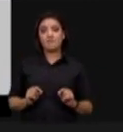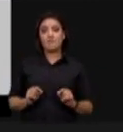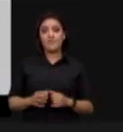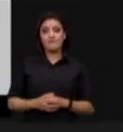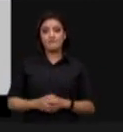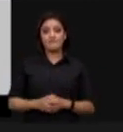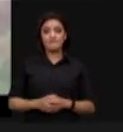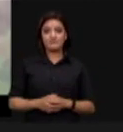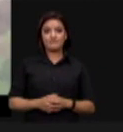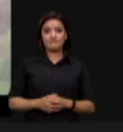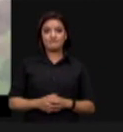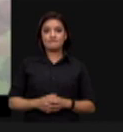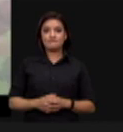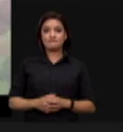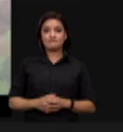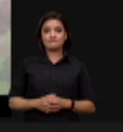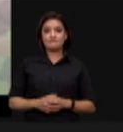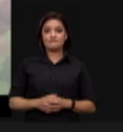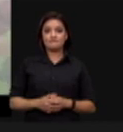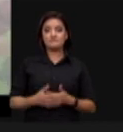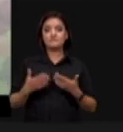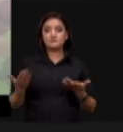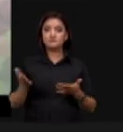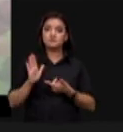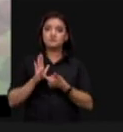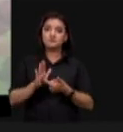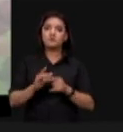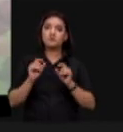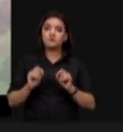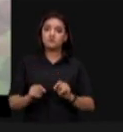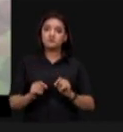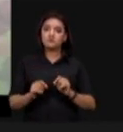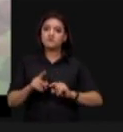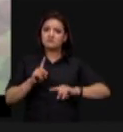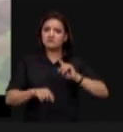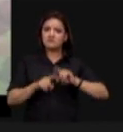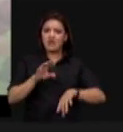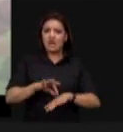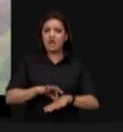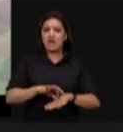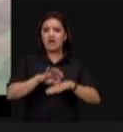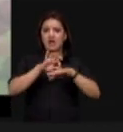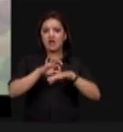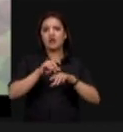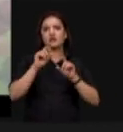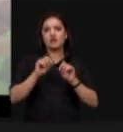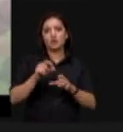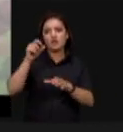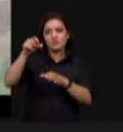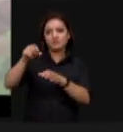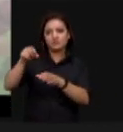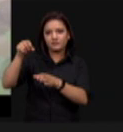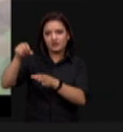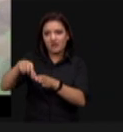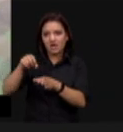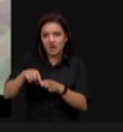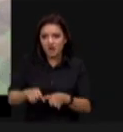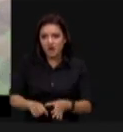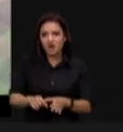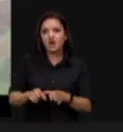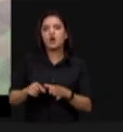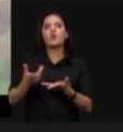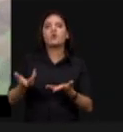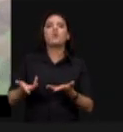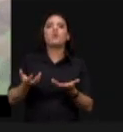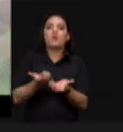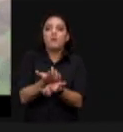próximo slide, por favor. O próximo slide mostra que a produção de carne, na verdade, carne é grão transformada em proteína animal, grão